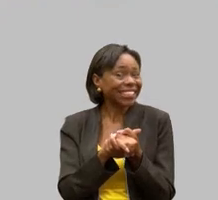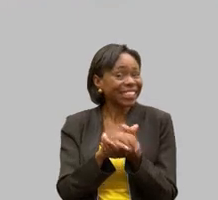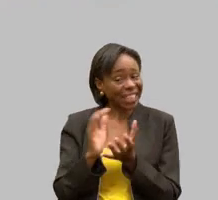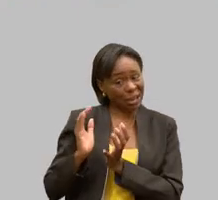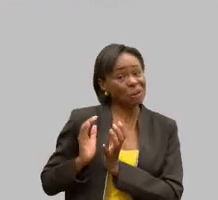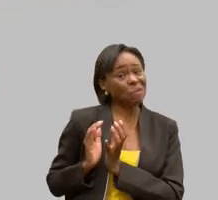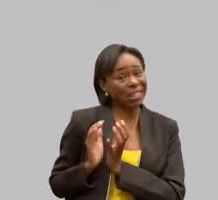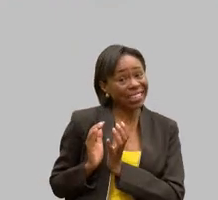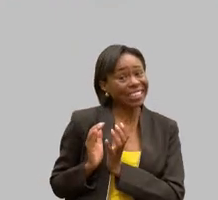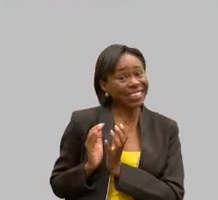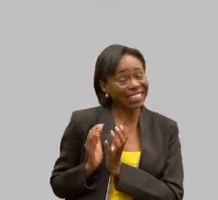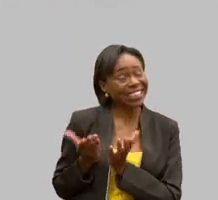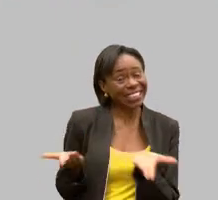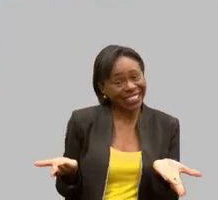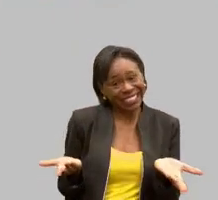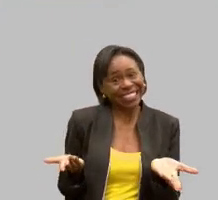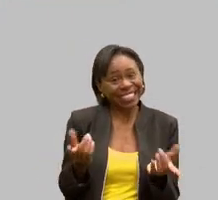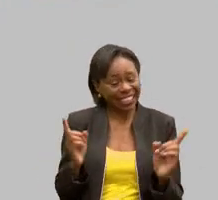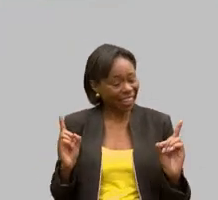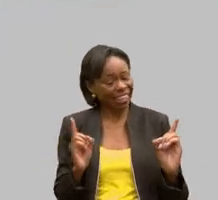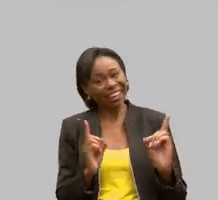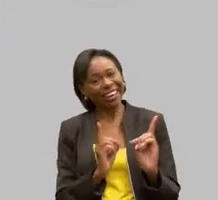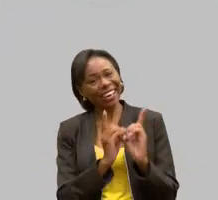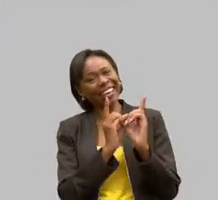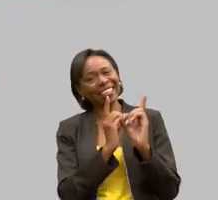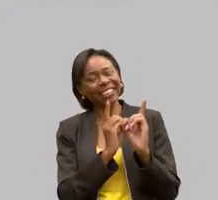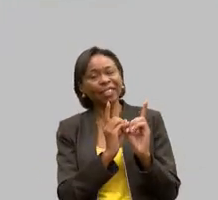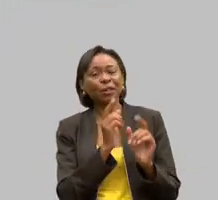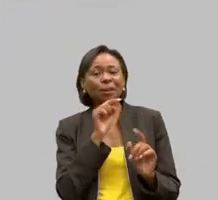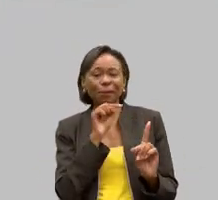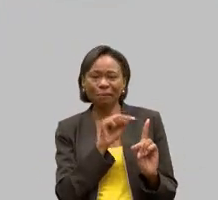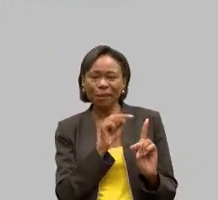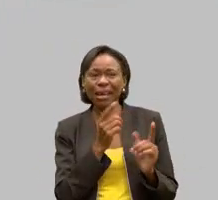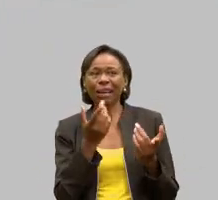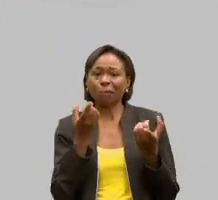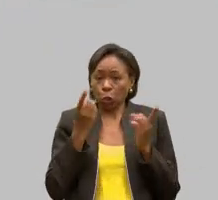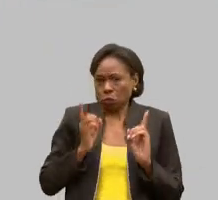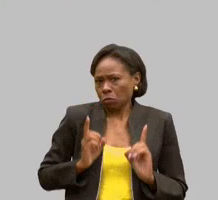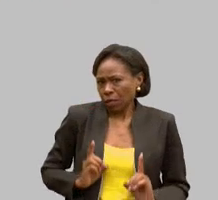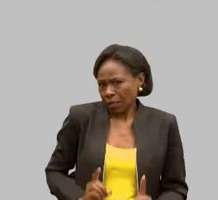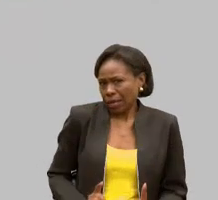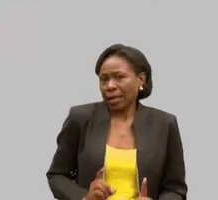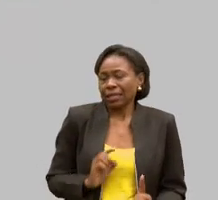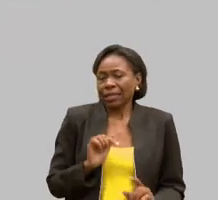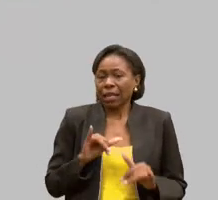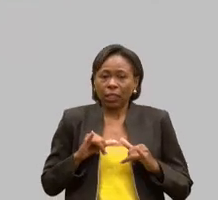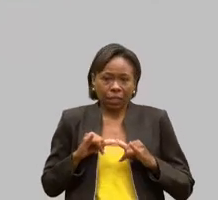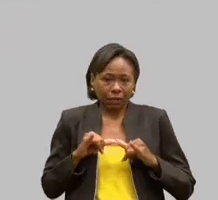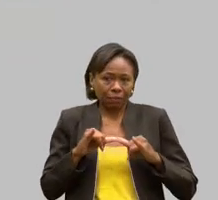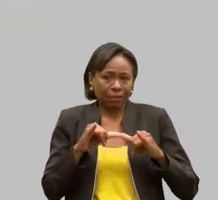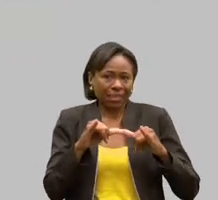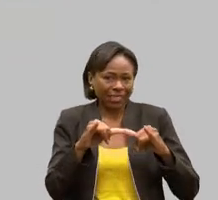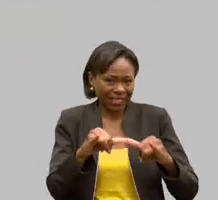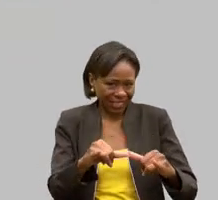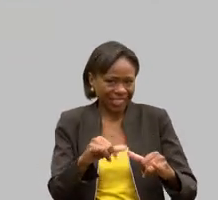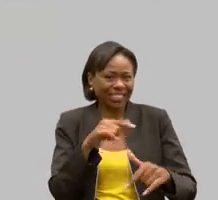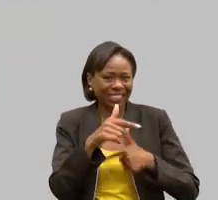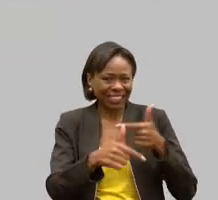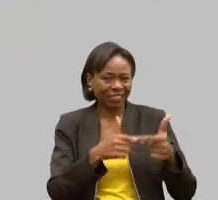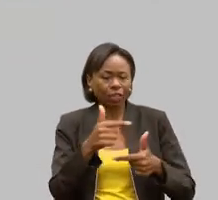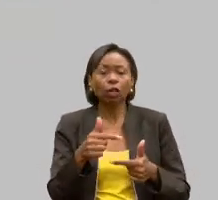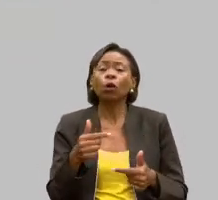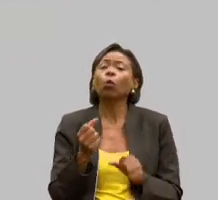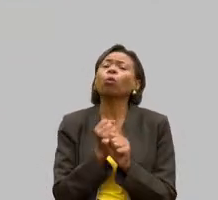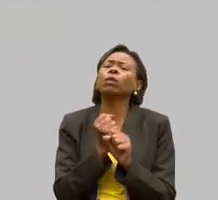é uma pessoa também com deficiência e está no mercado de trabalho no supermercado da Marcos, na minha cidade. Quanto tempo de casado?